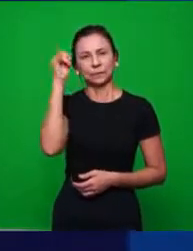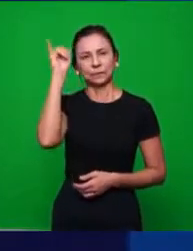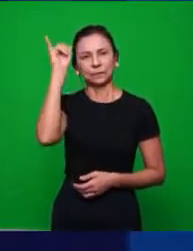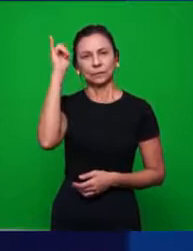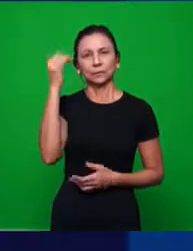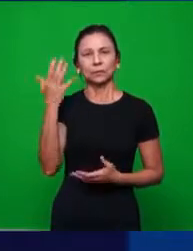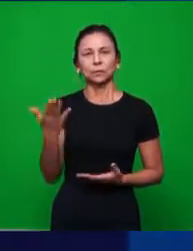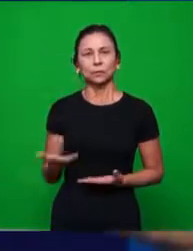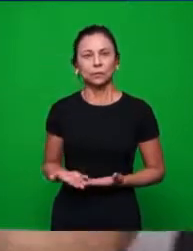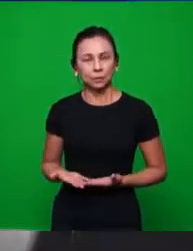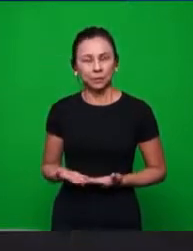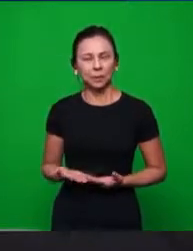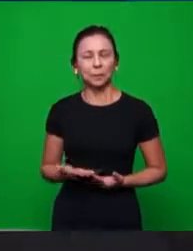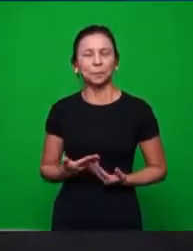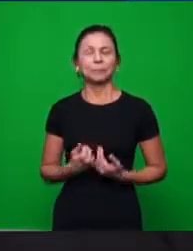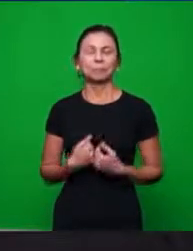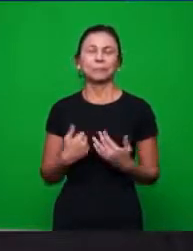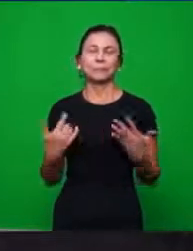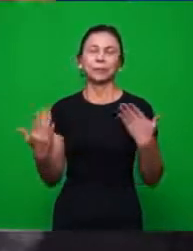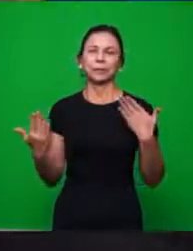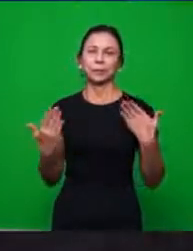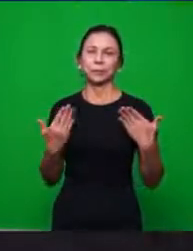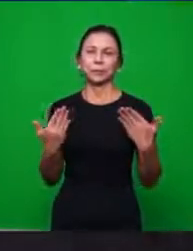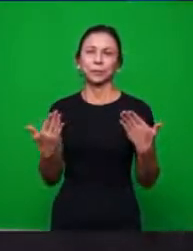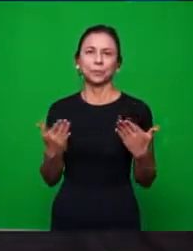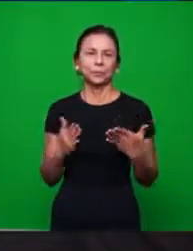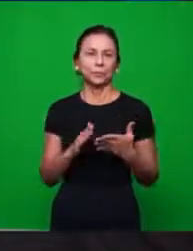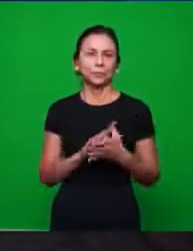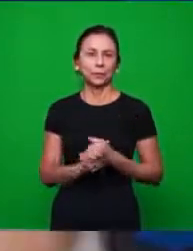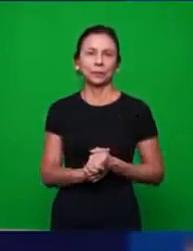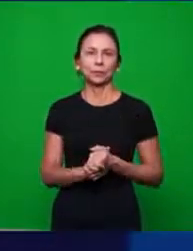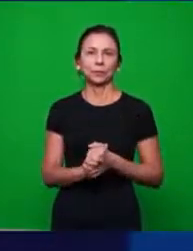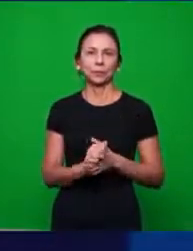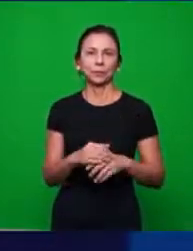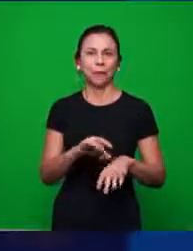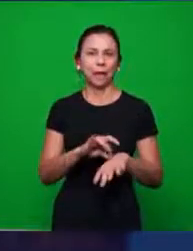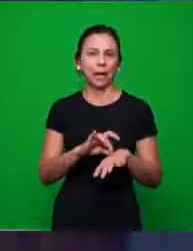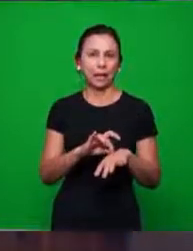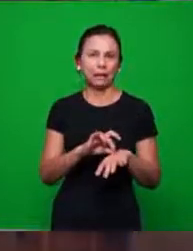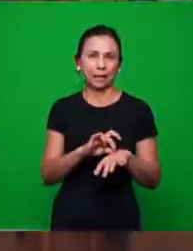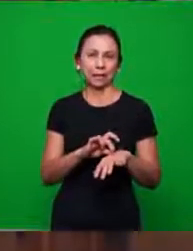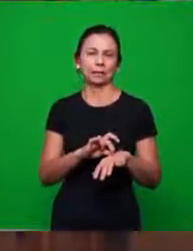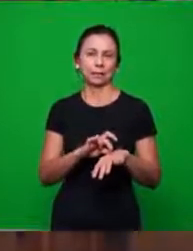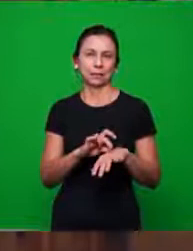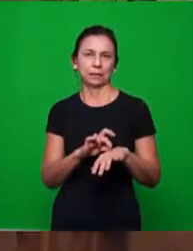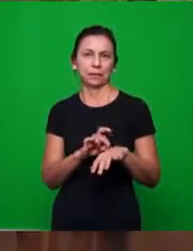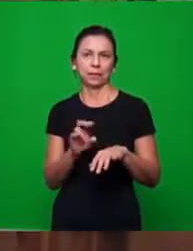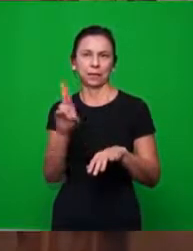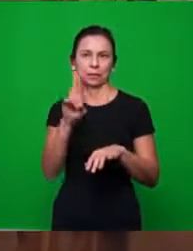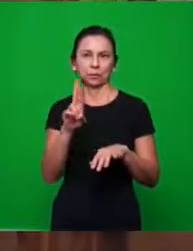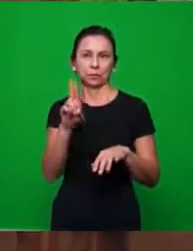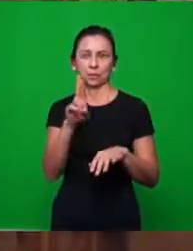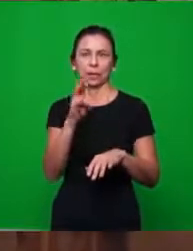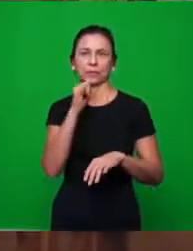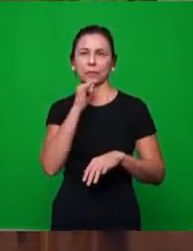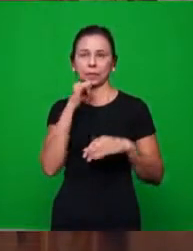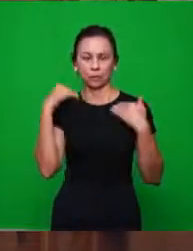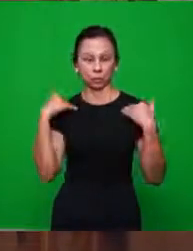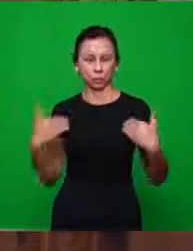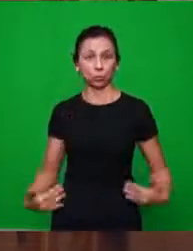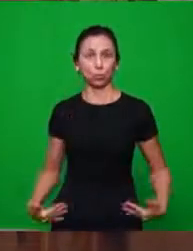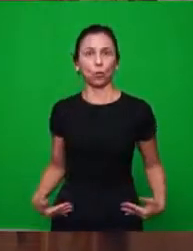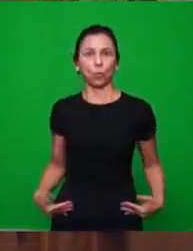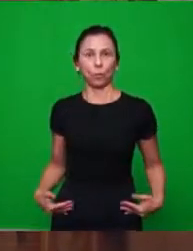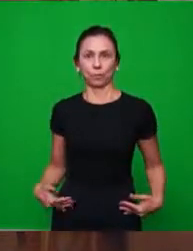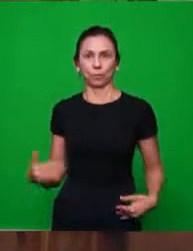a carne não venha a apodrecer com facilidade. Então, eles usavam para embalsamar, para também